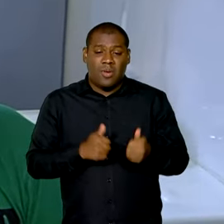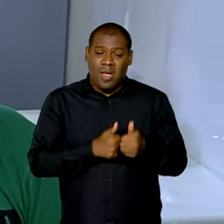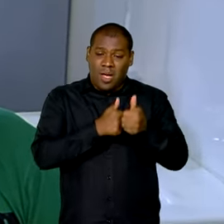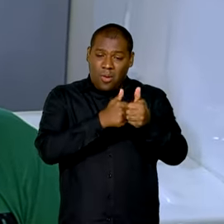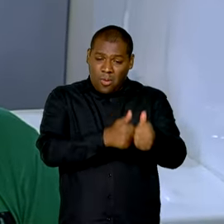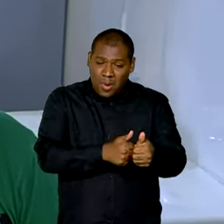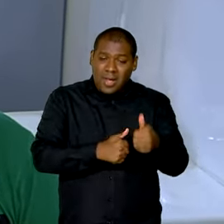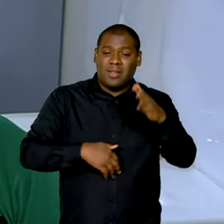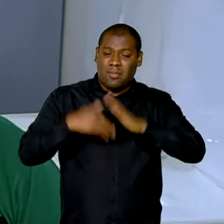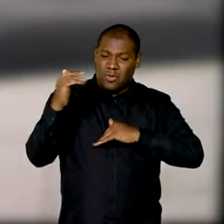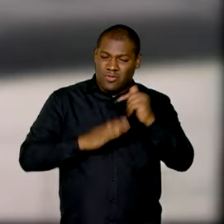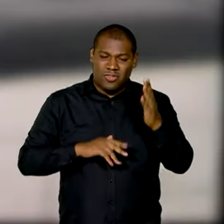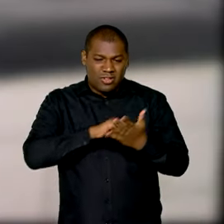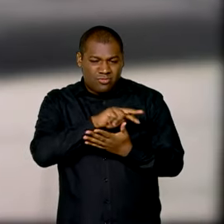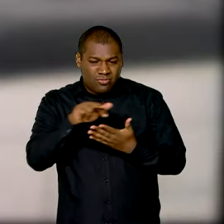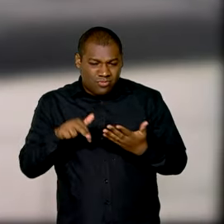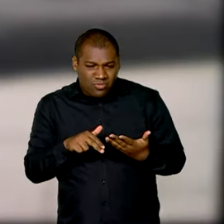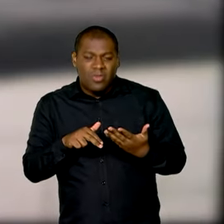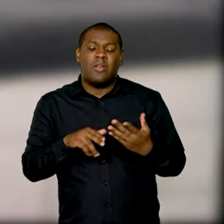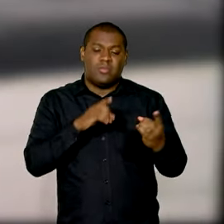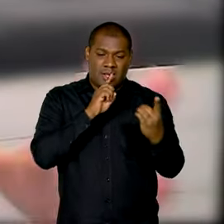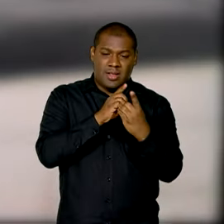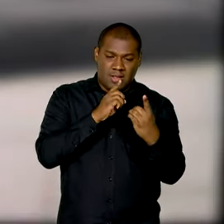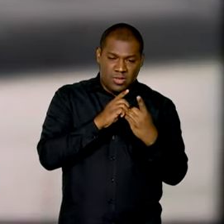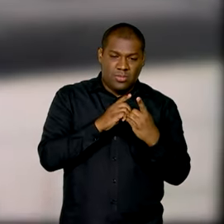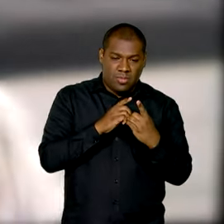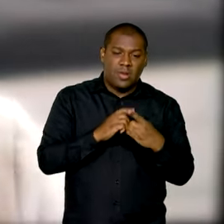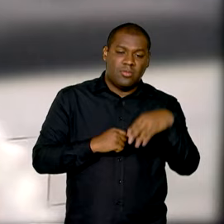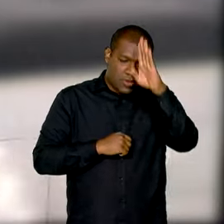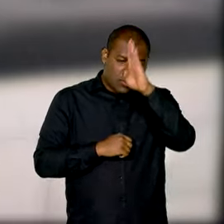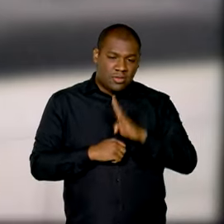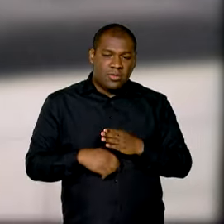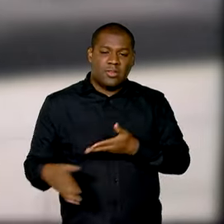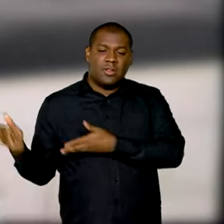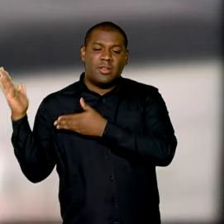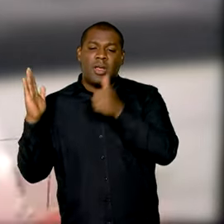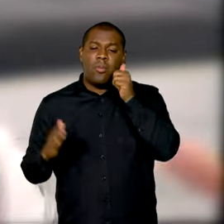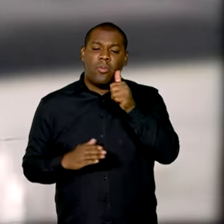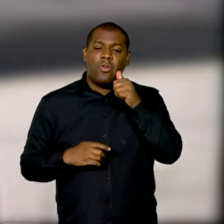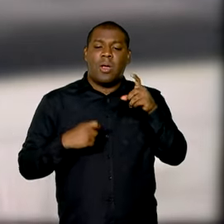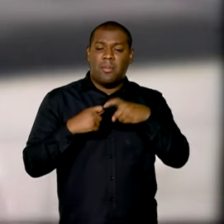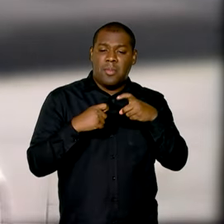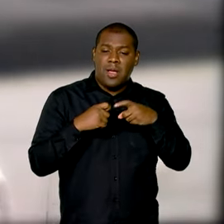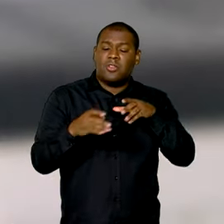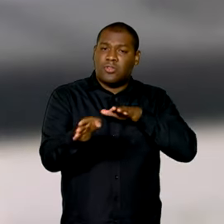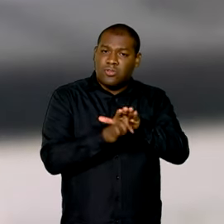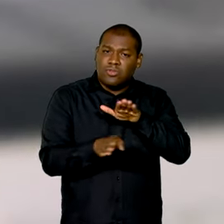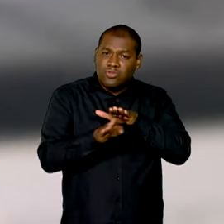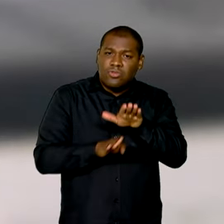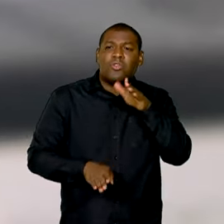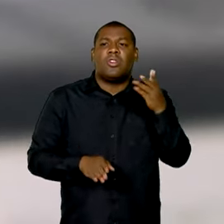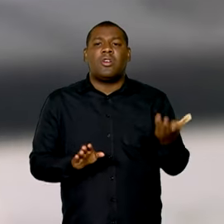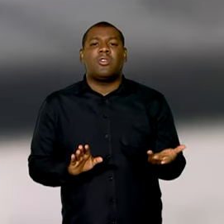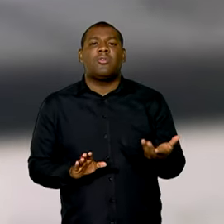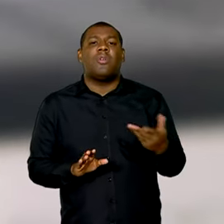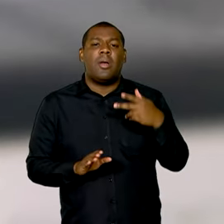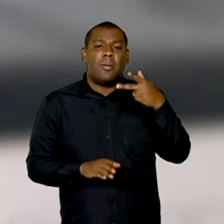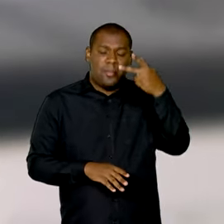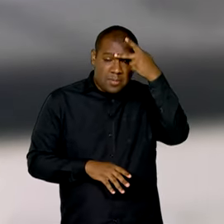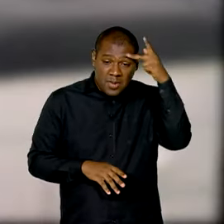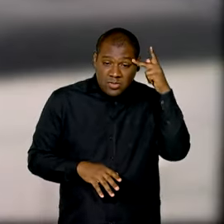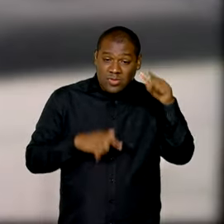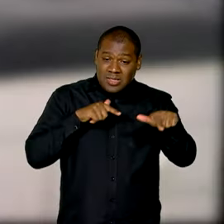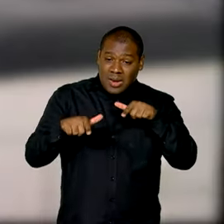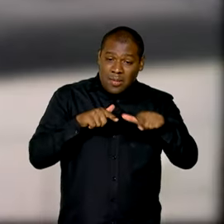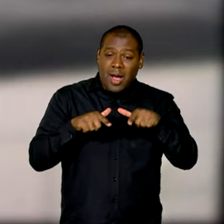multidisciplinar. A médica Ângela Grassi dá dicas para o trabalhador evitar a hérnia de